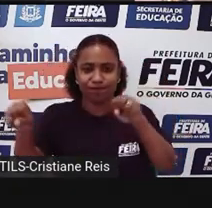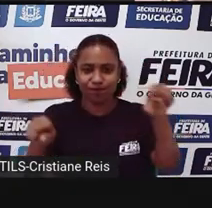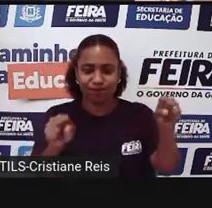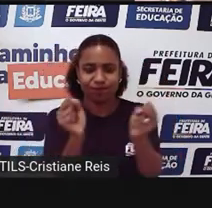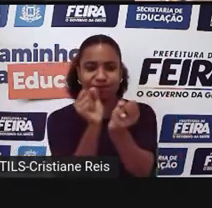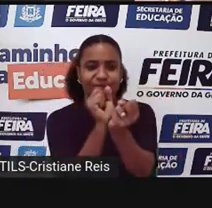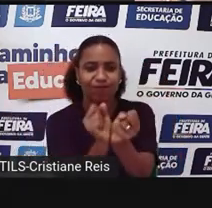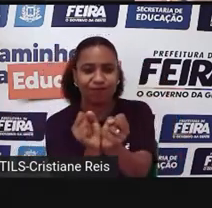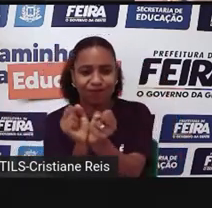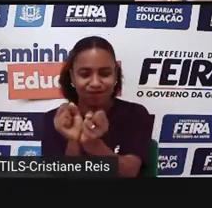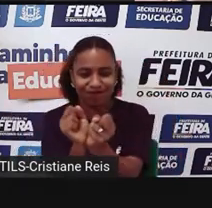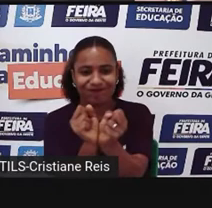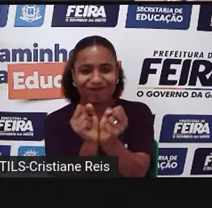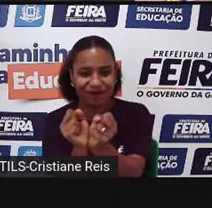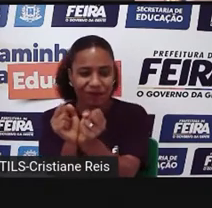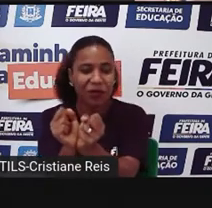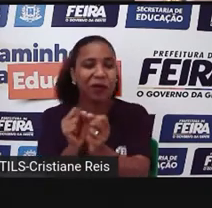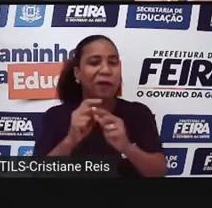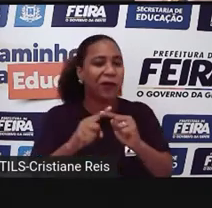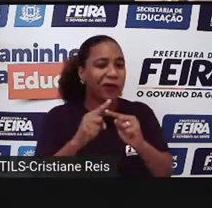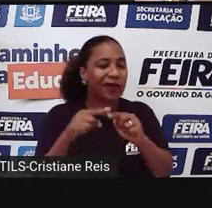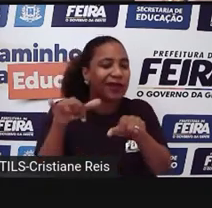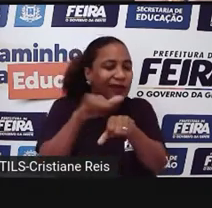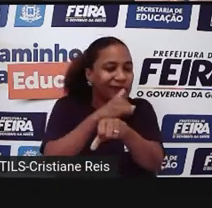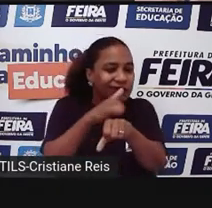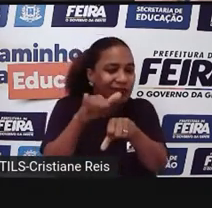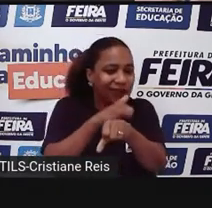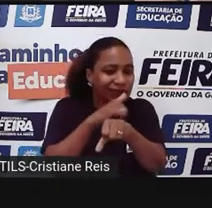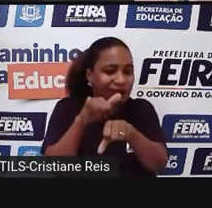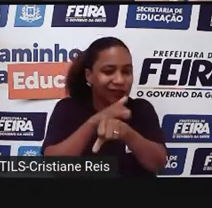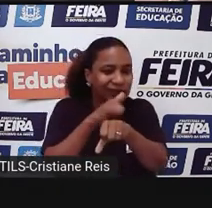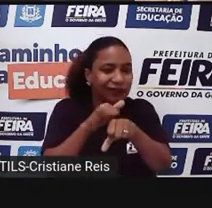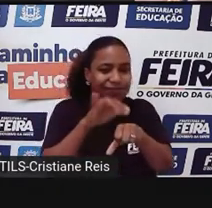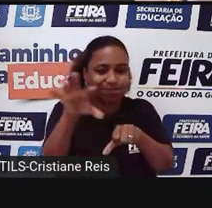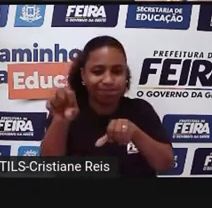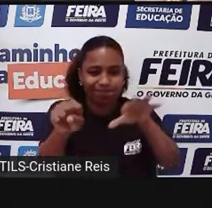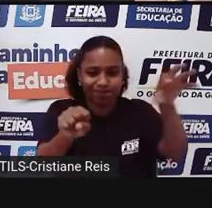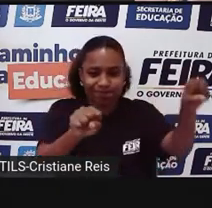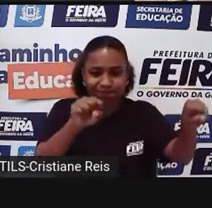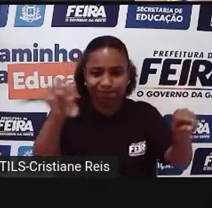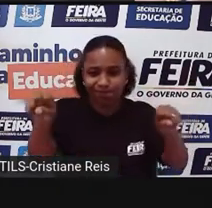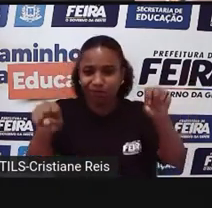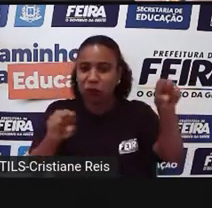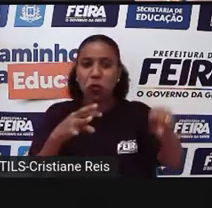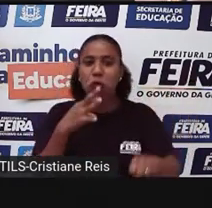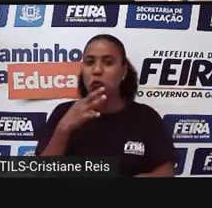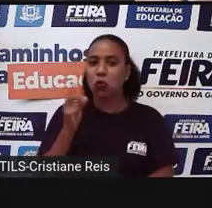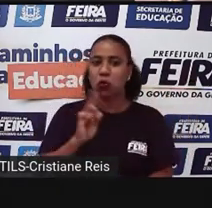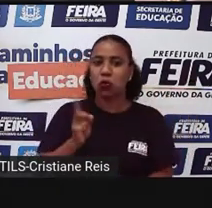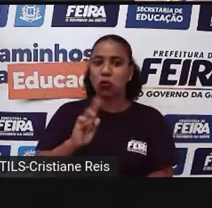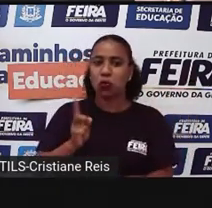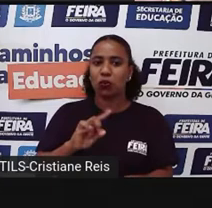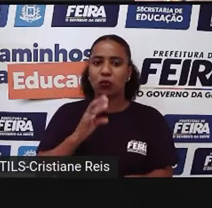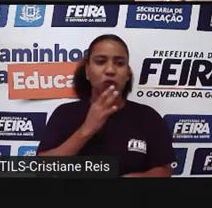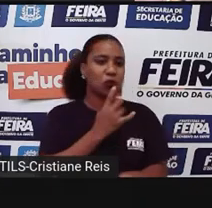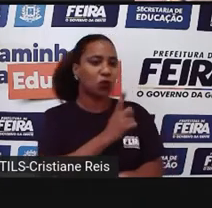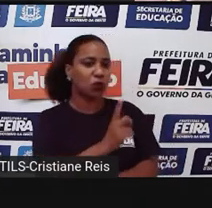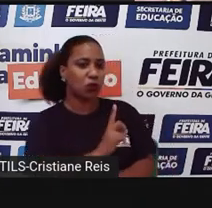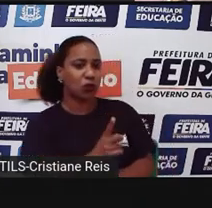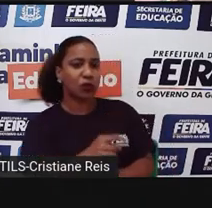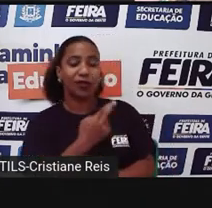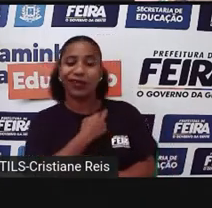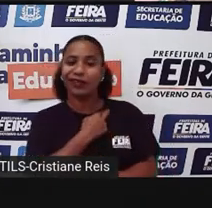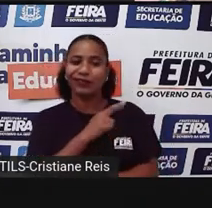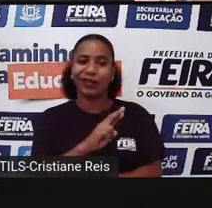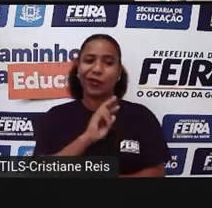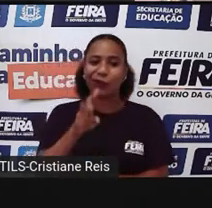Então, eles foram misturados em várias nações. E eles trouxeram costumes diferentes, tradições diferentes, religiões diferentes.